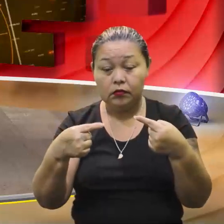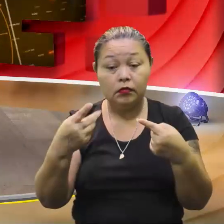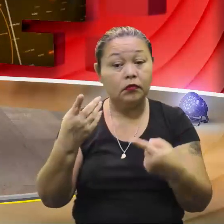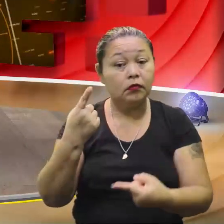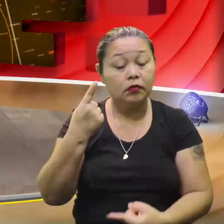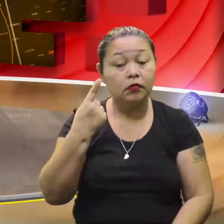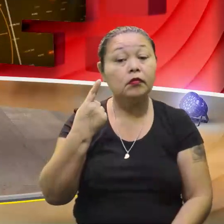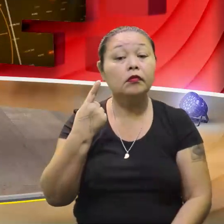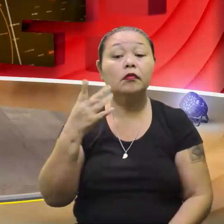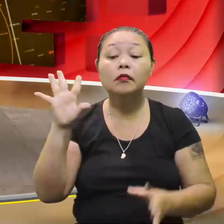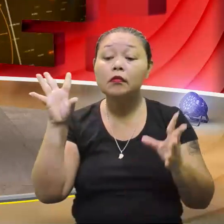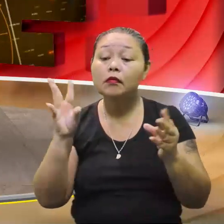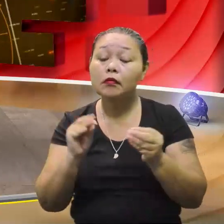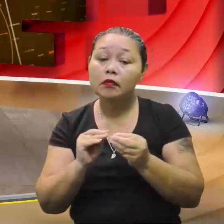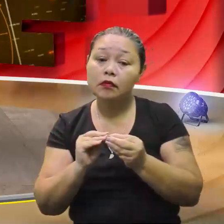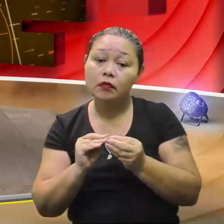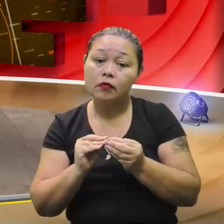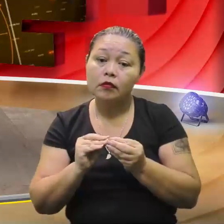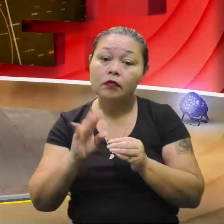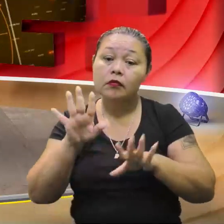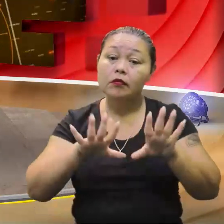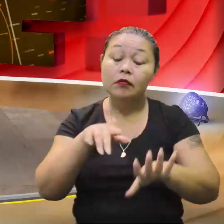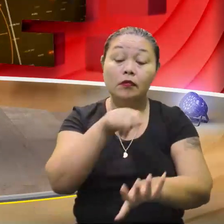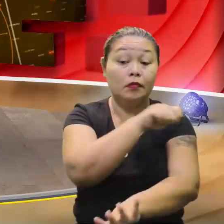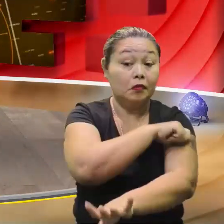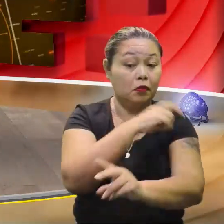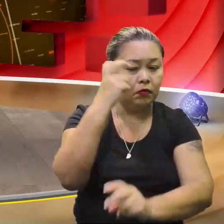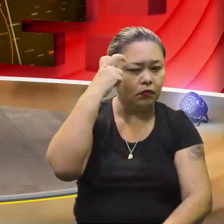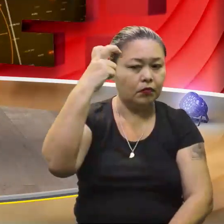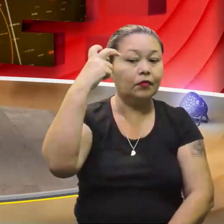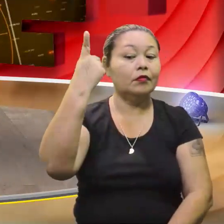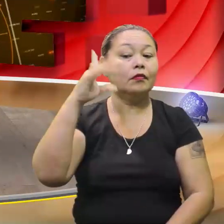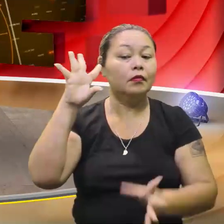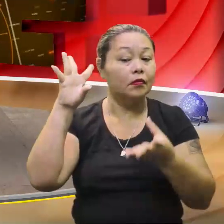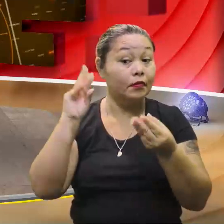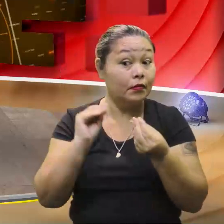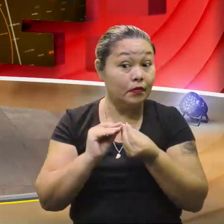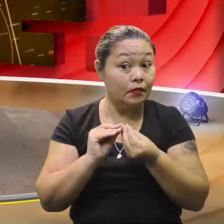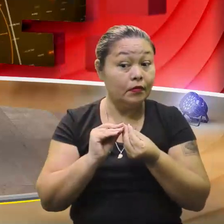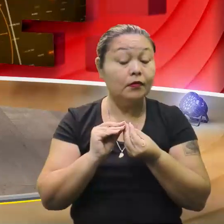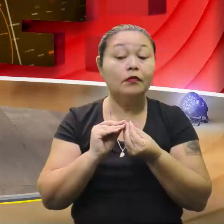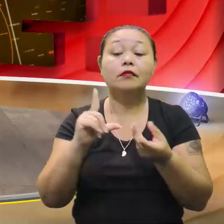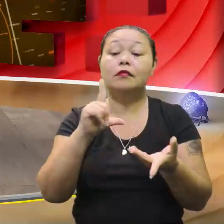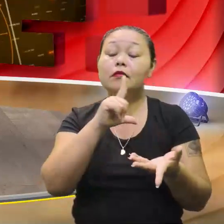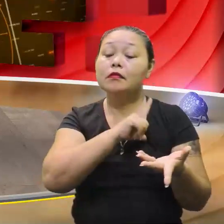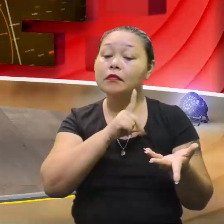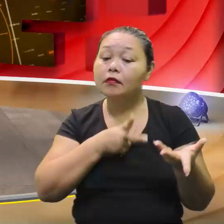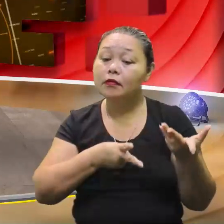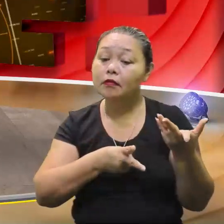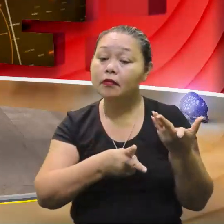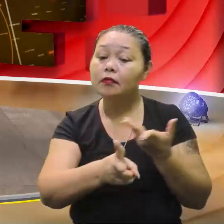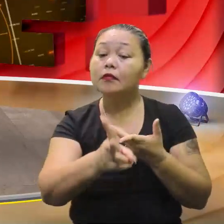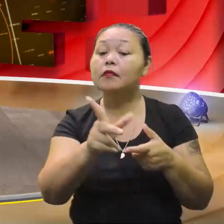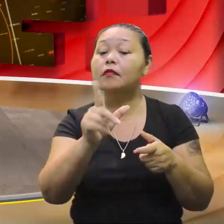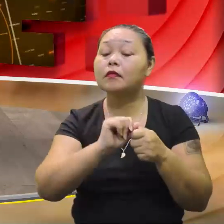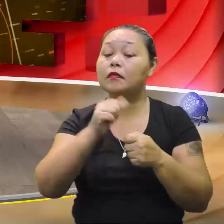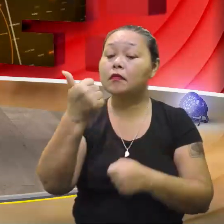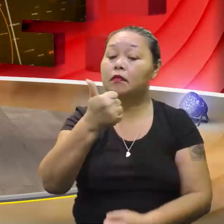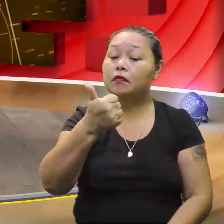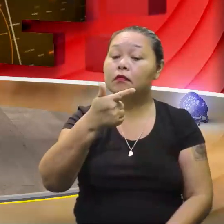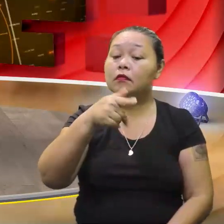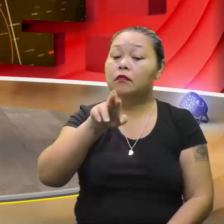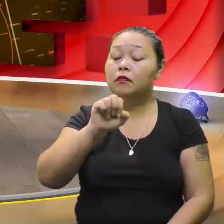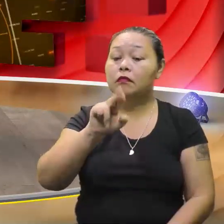vamos lá, vamos concluir. Nós somos alunos inteligentes e estamos chegando à conclusão. Sempre que eu tiver, então, a equação do primeiro grau,